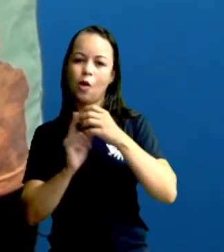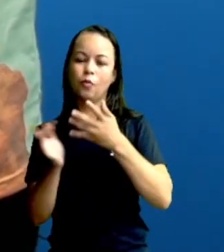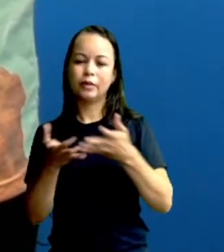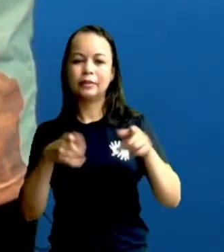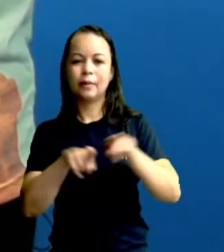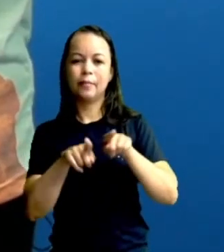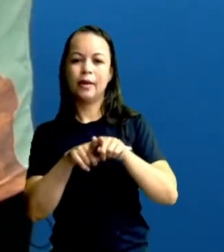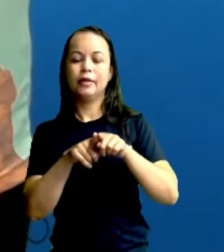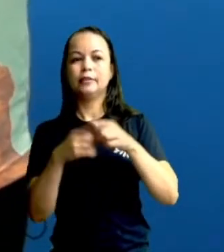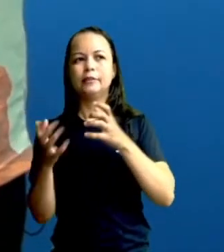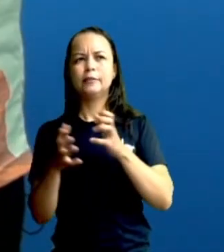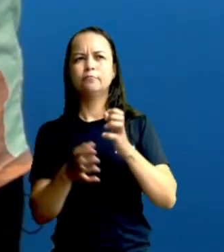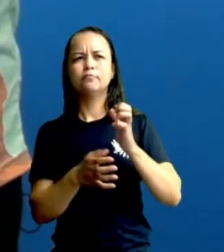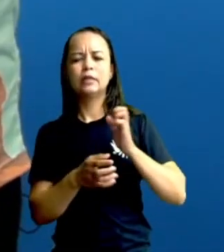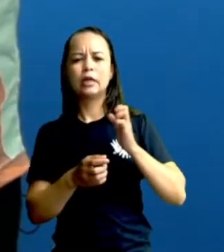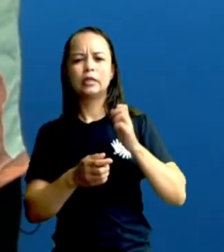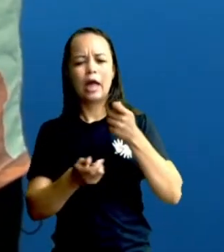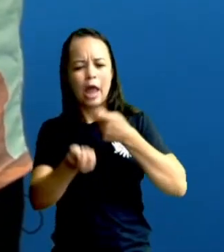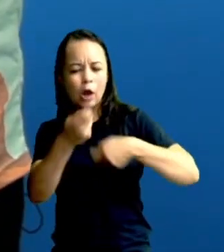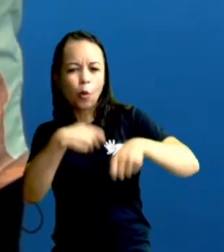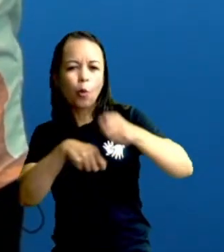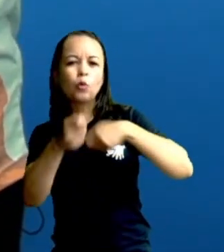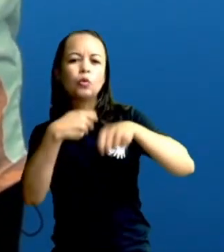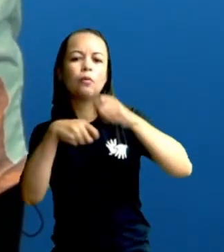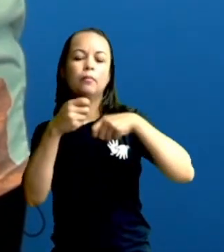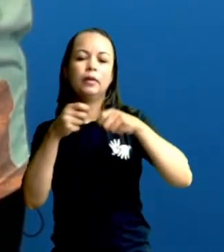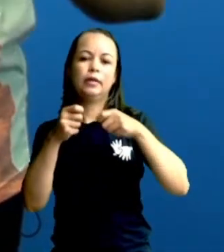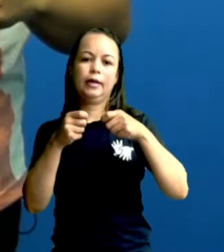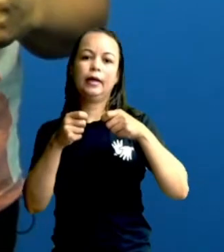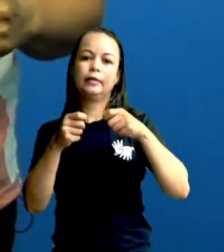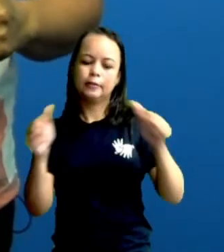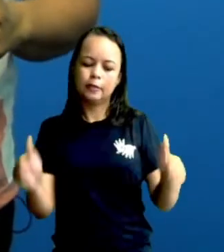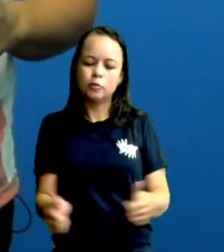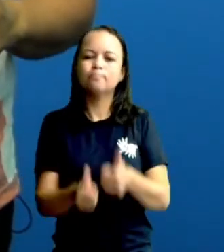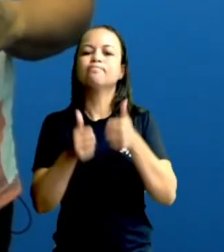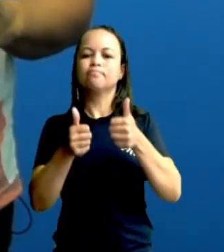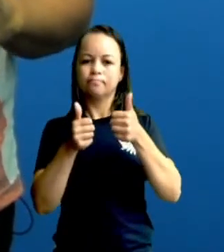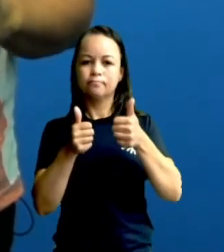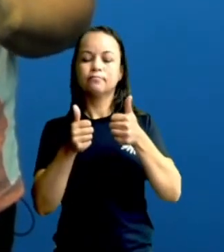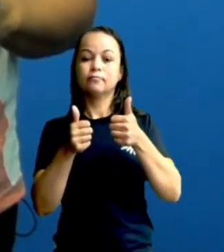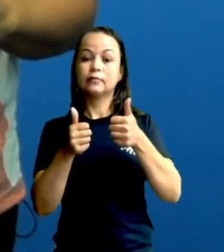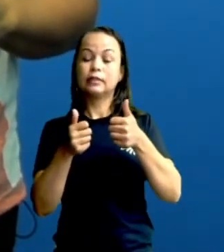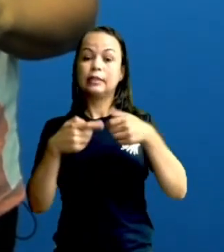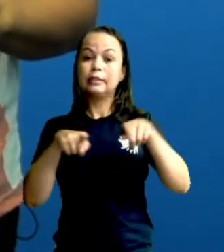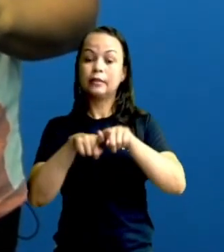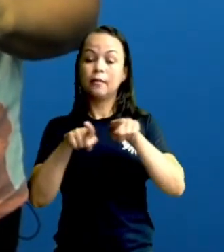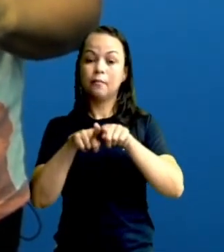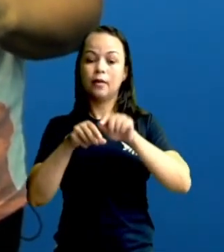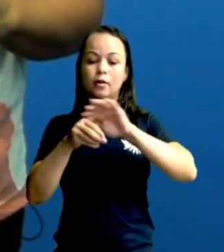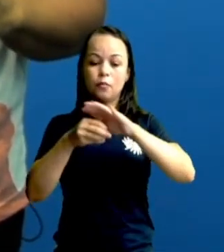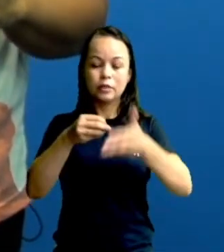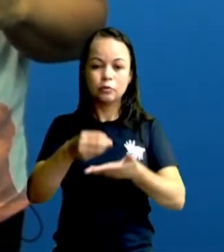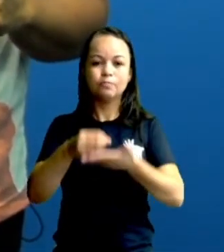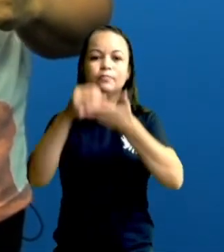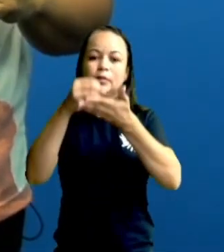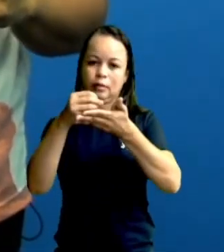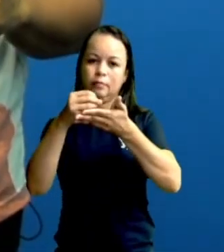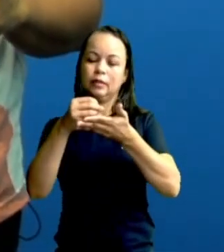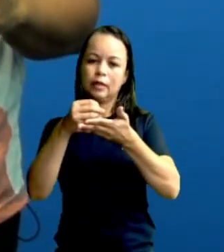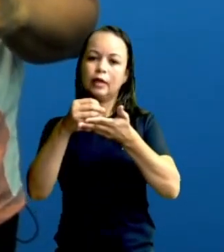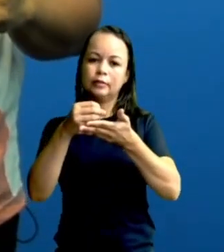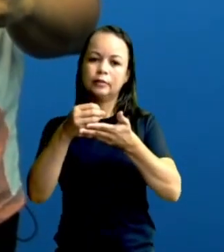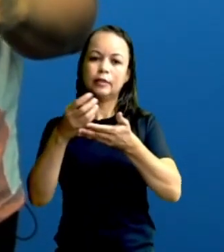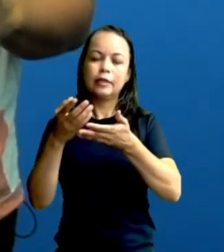econômica, ou seja, uma visão econômica que seja saudável, uma sustentabilidade ambiental, ou seja,